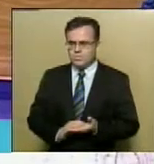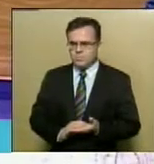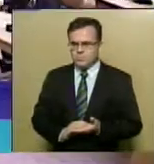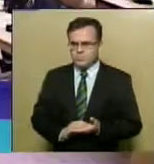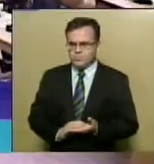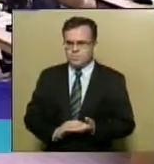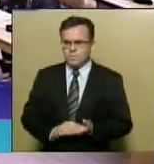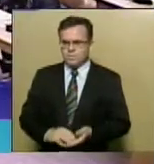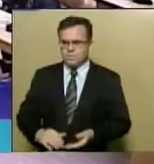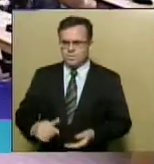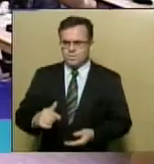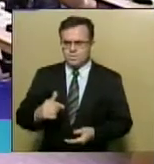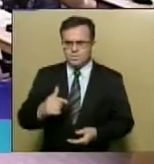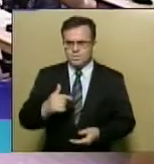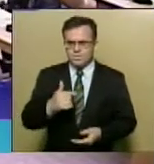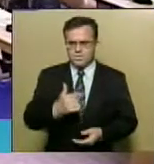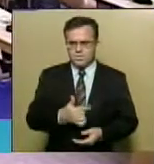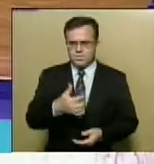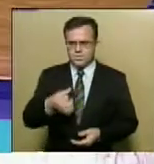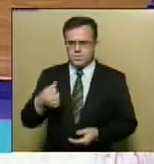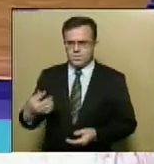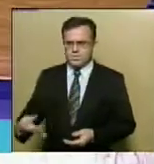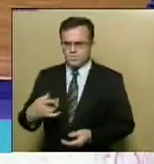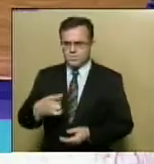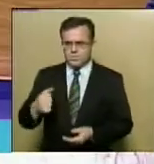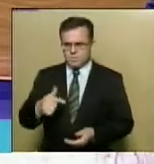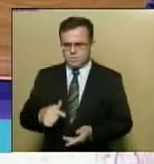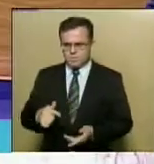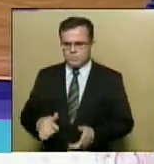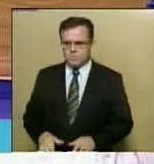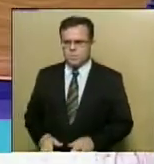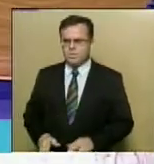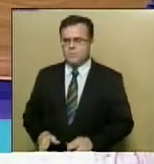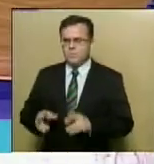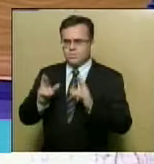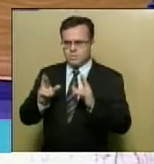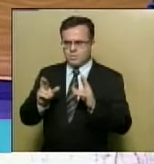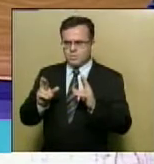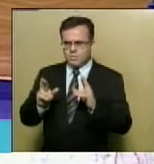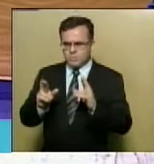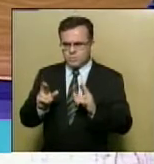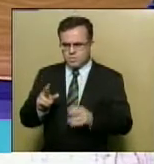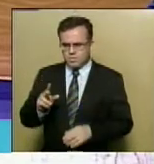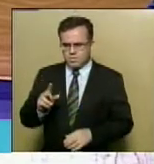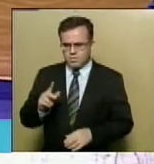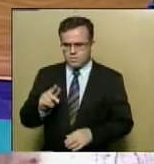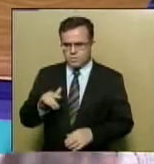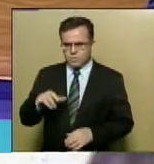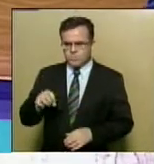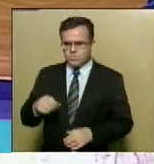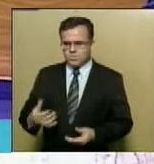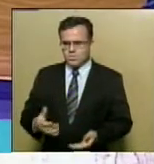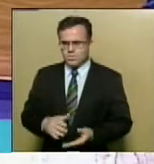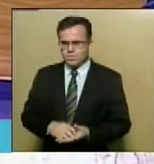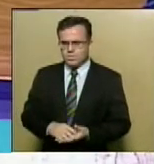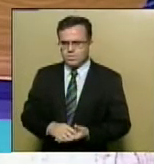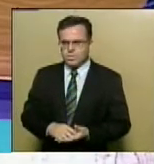Requerimento número 264, 2017, de autoria do deputado Jorge Passos.